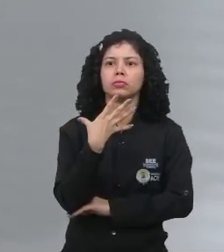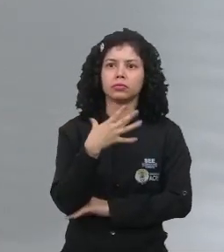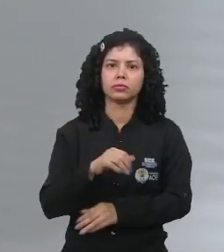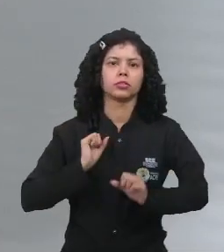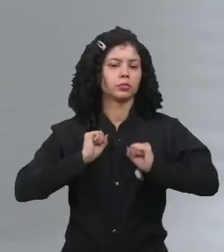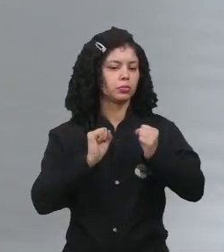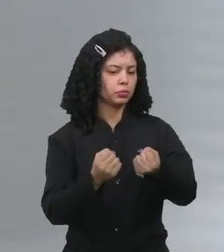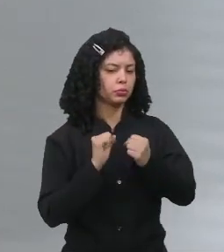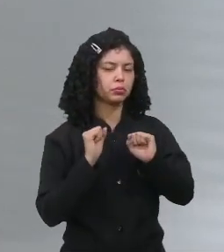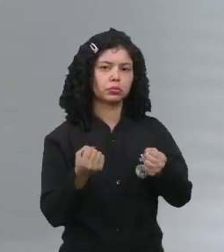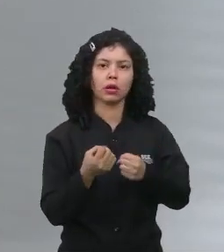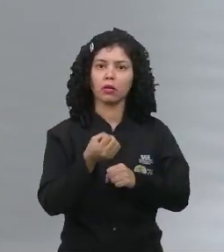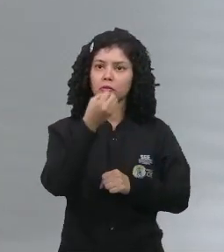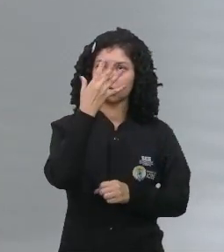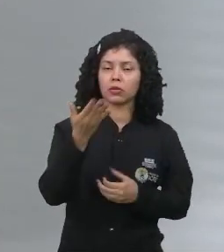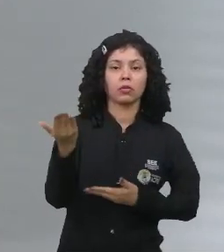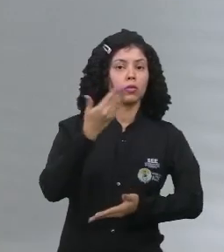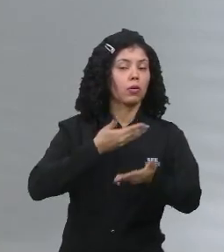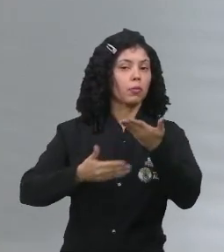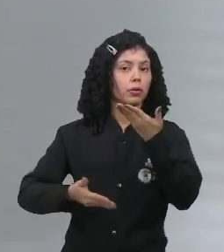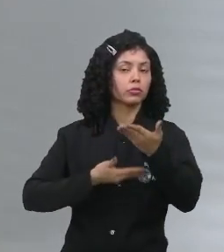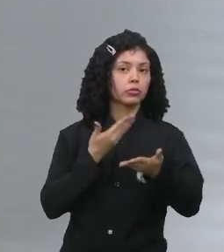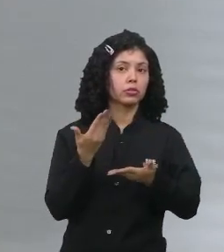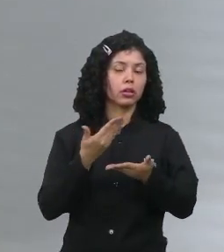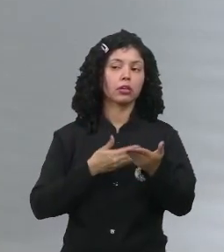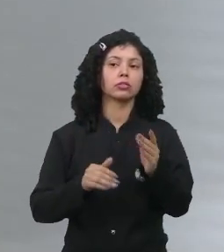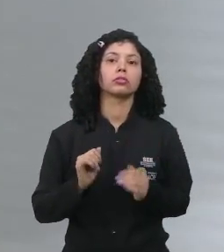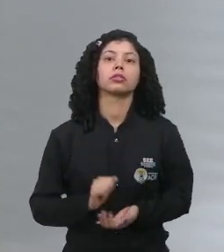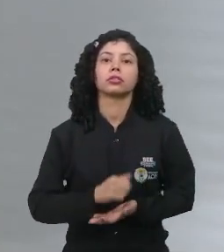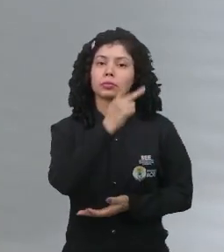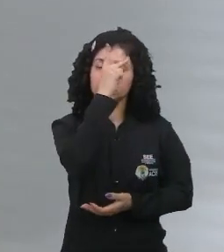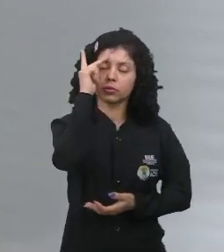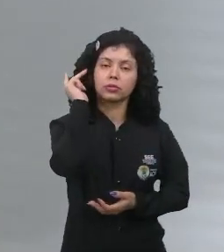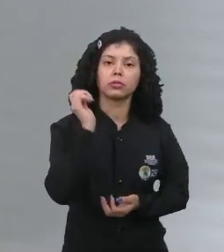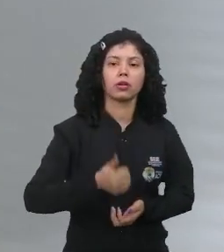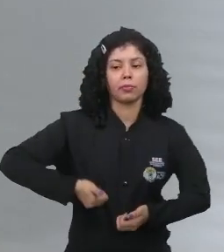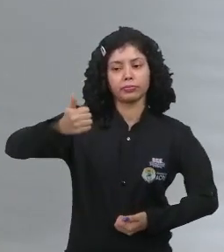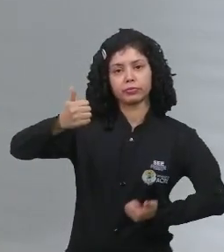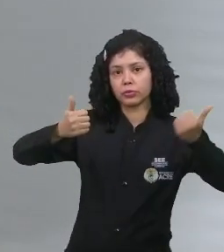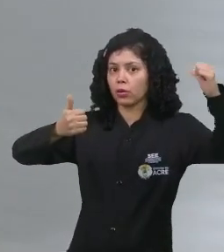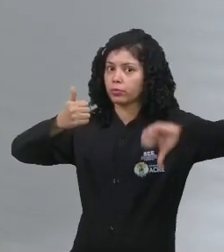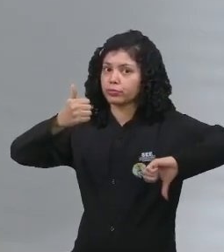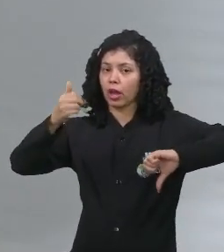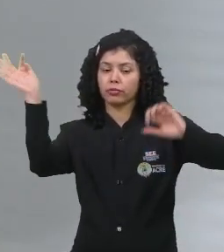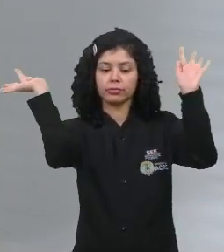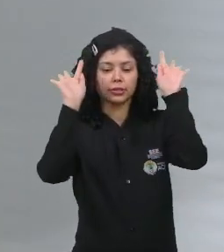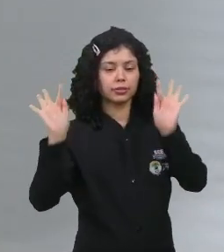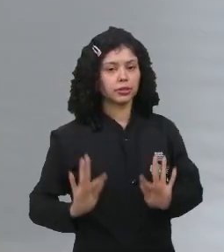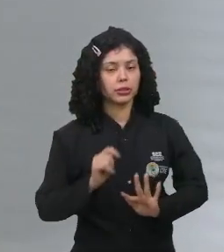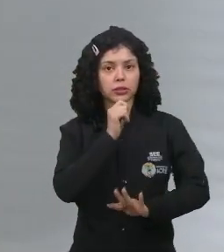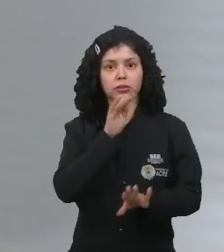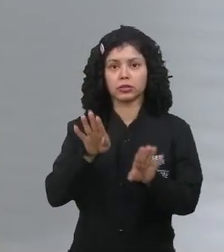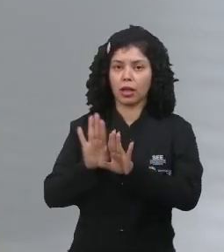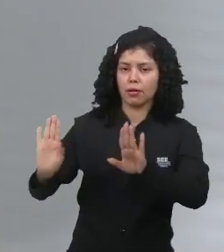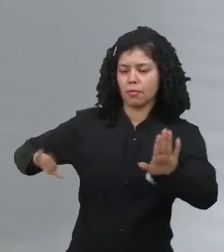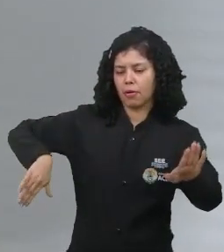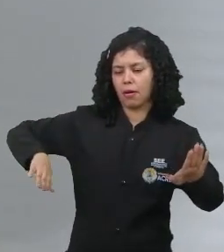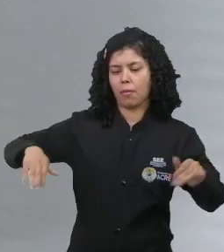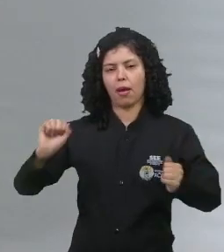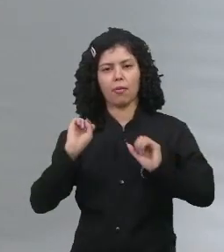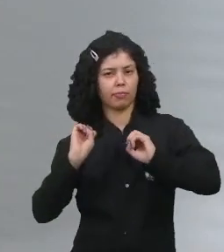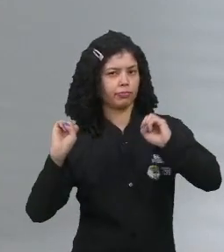academia, fotos compartilhando com os seus seguidores momentos felizes, numa praia, numa